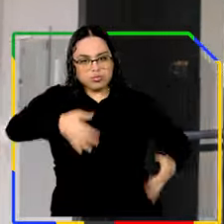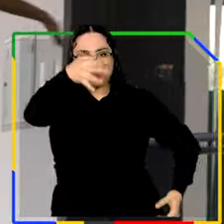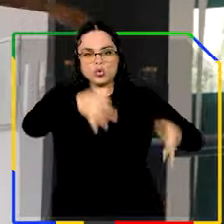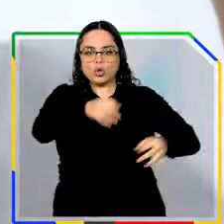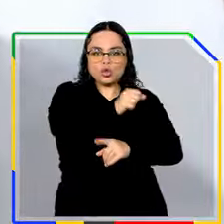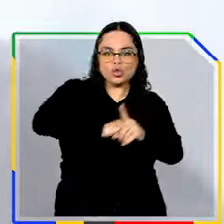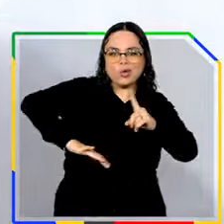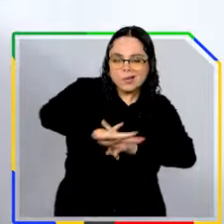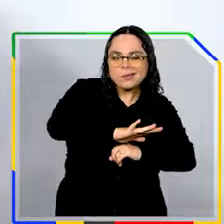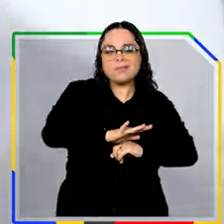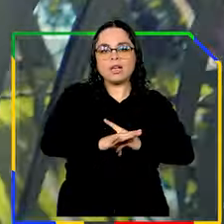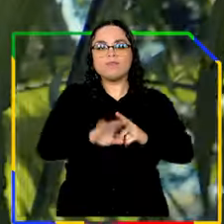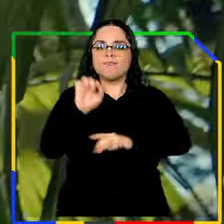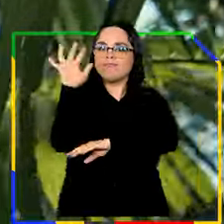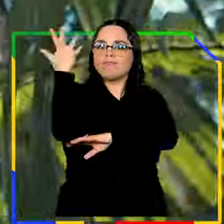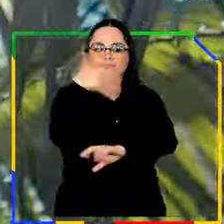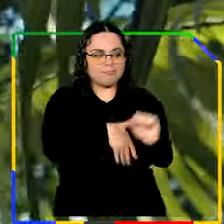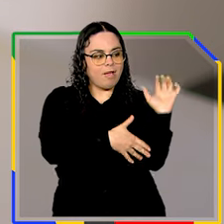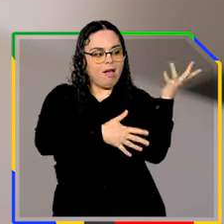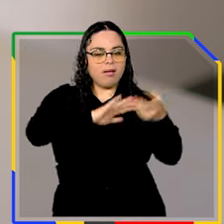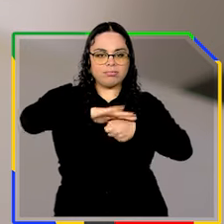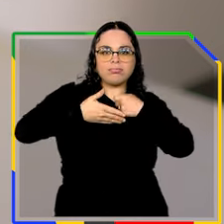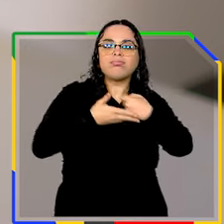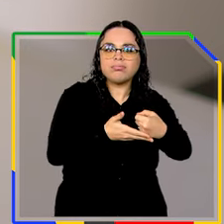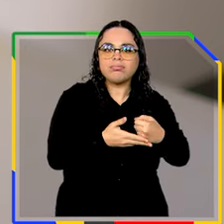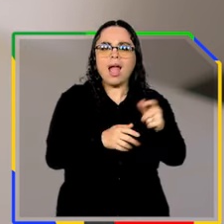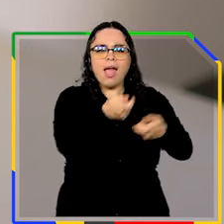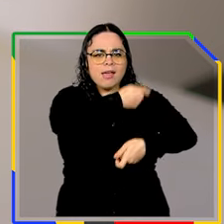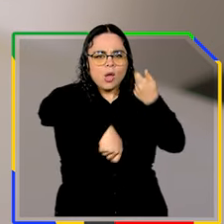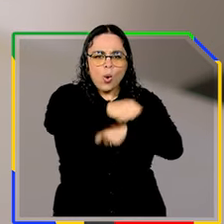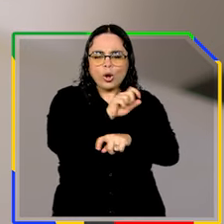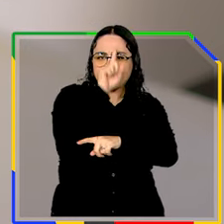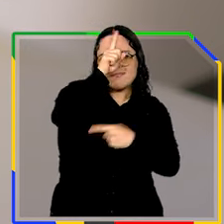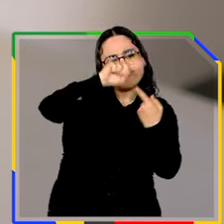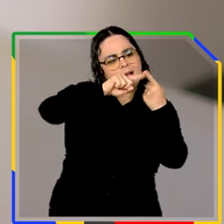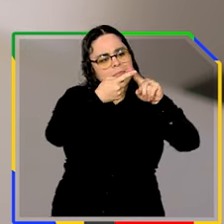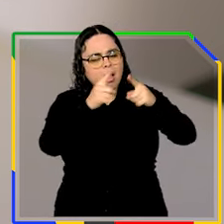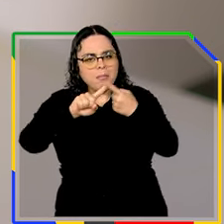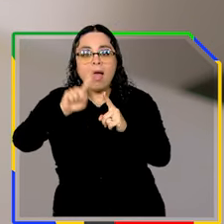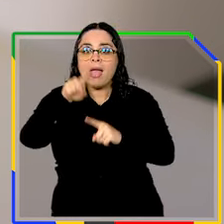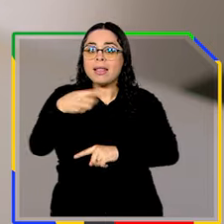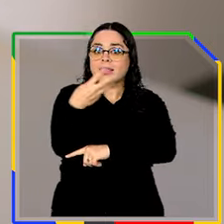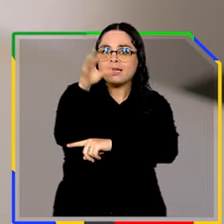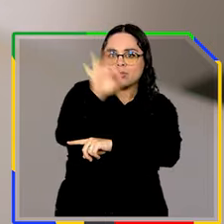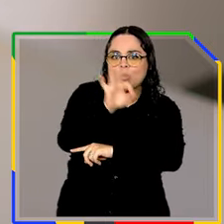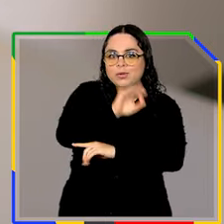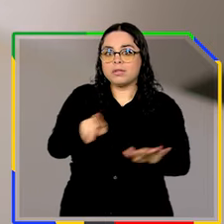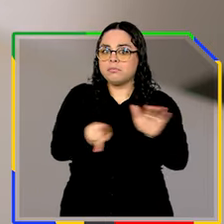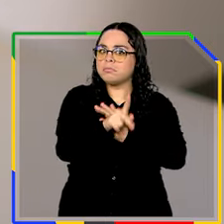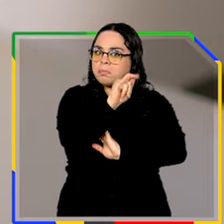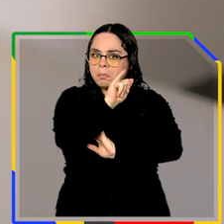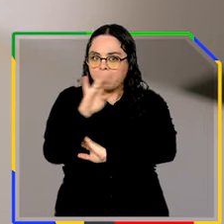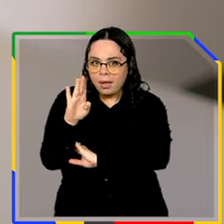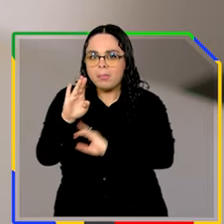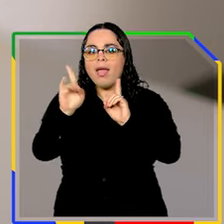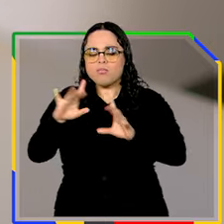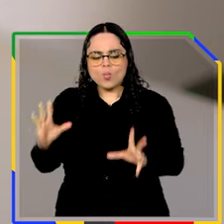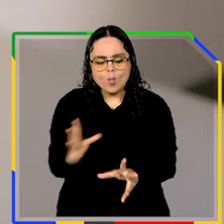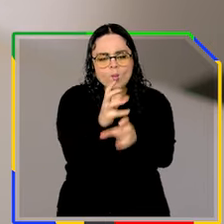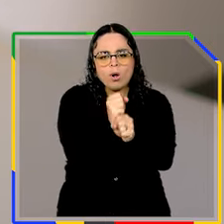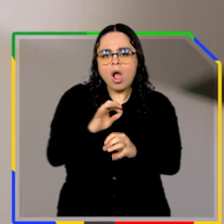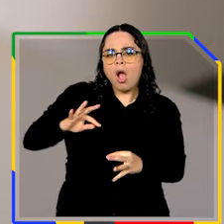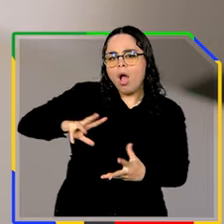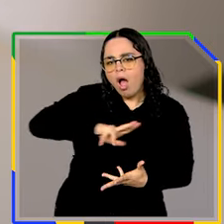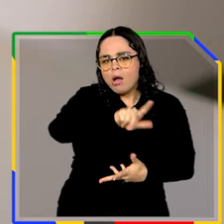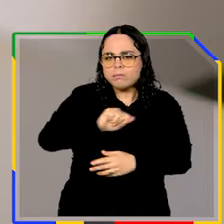justiça social, sustentabilidade ambiental. A economia criativa representa mais de 3% do produto interno bruto, que é a